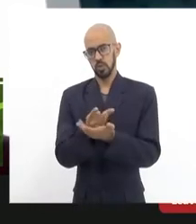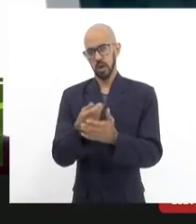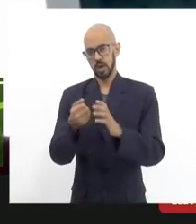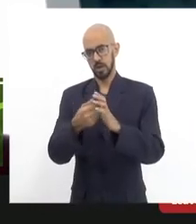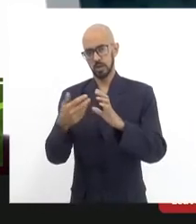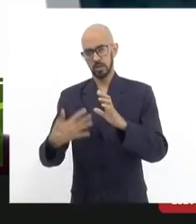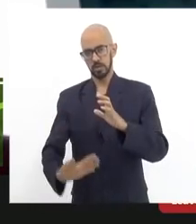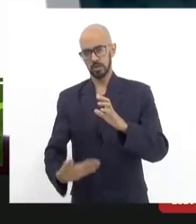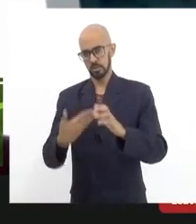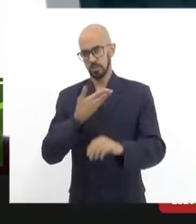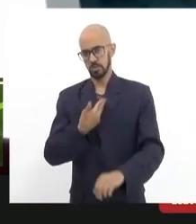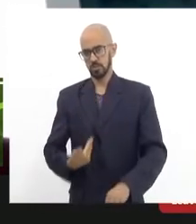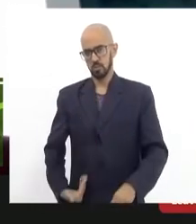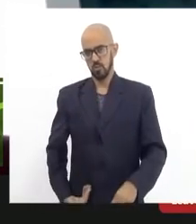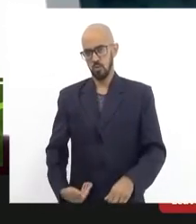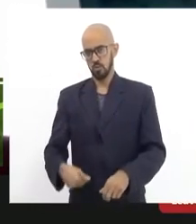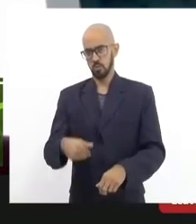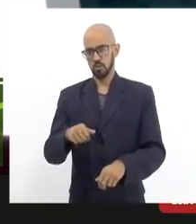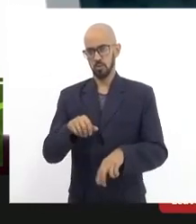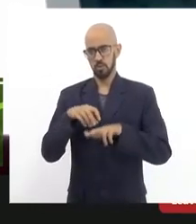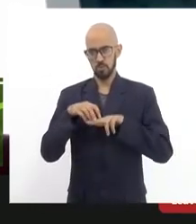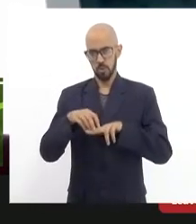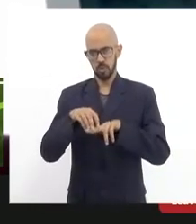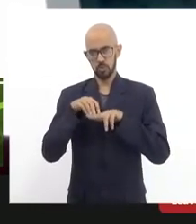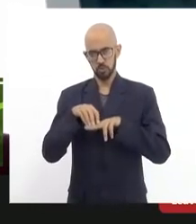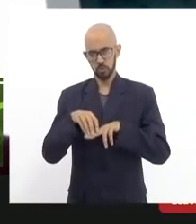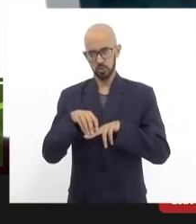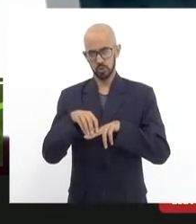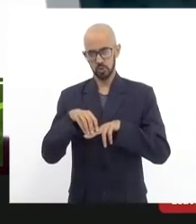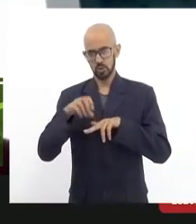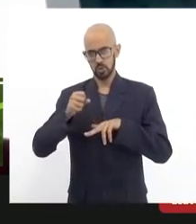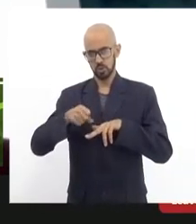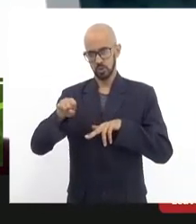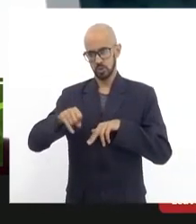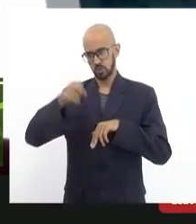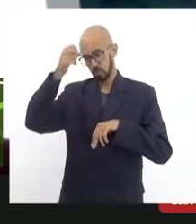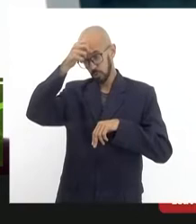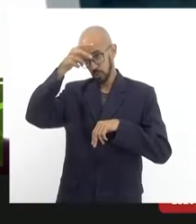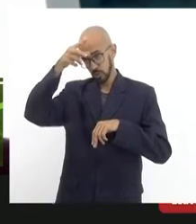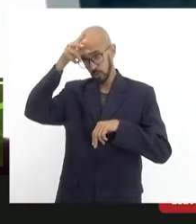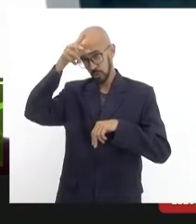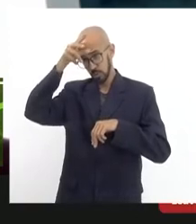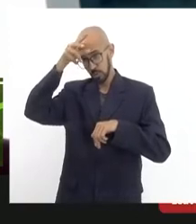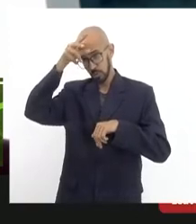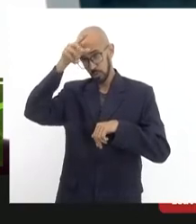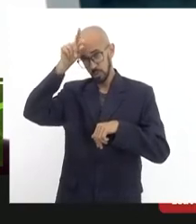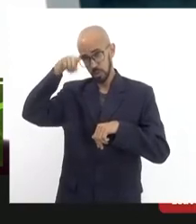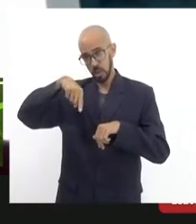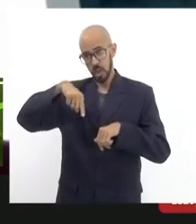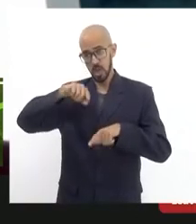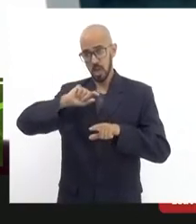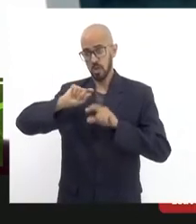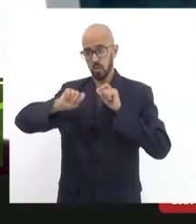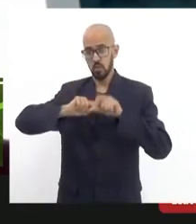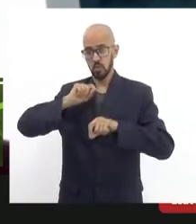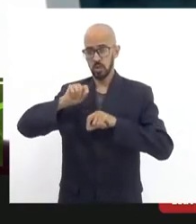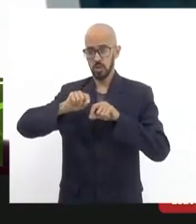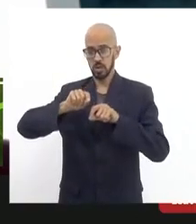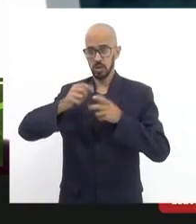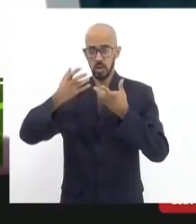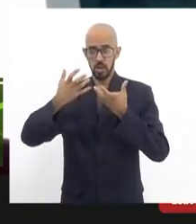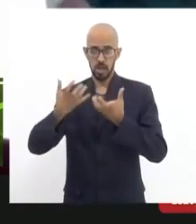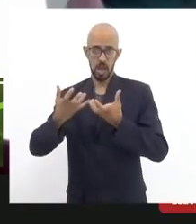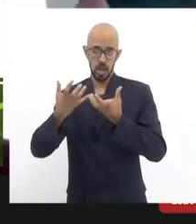do bonde se o município como ente público do estado em âmbito municipal quiser